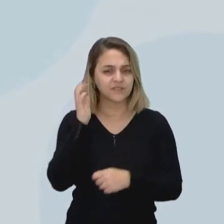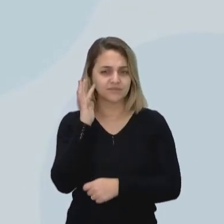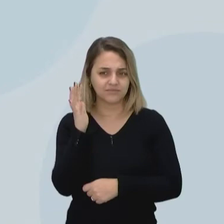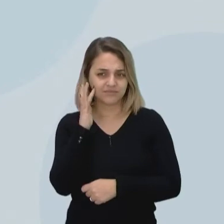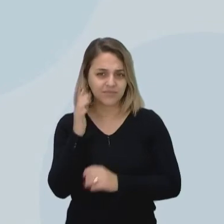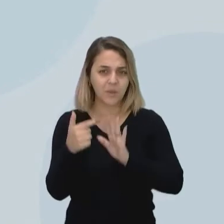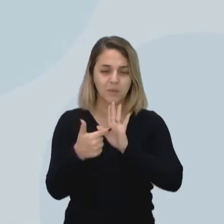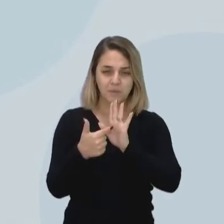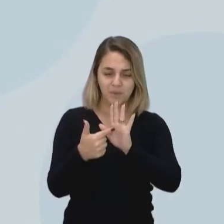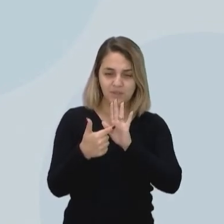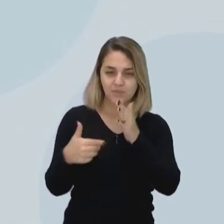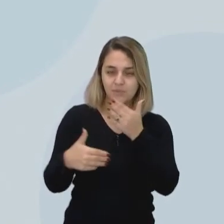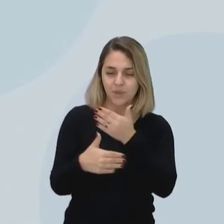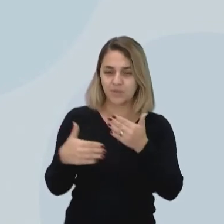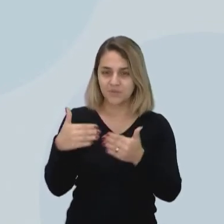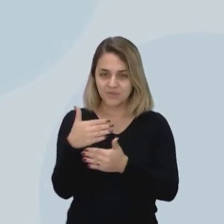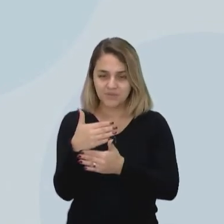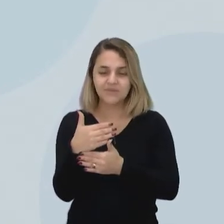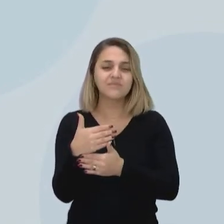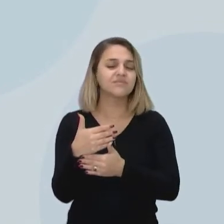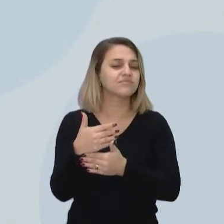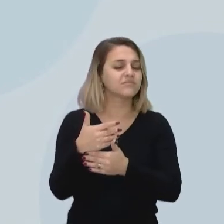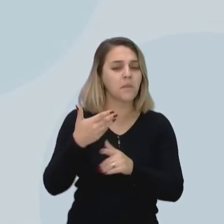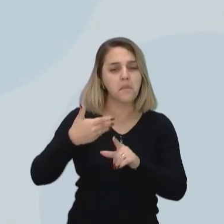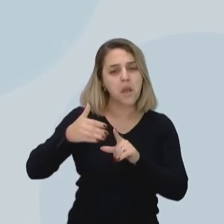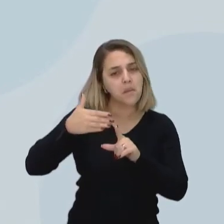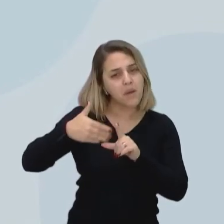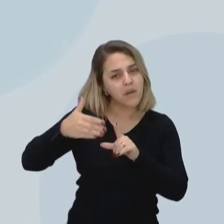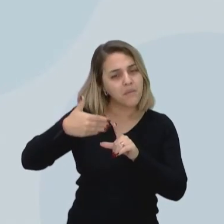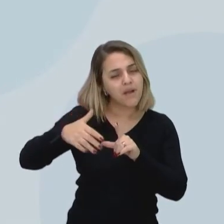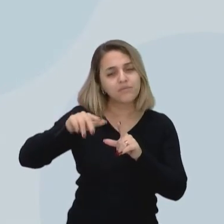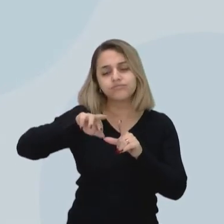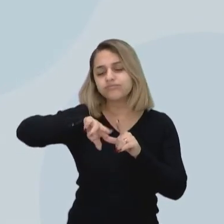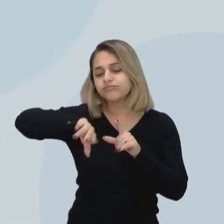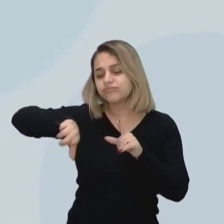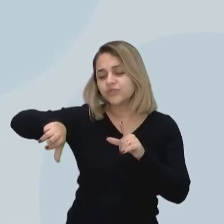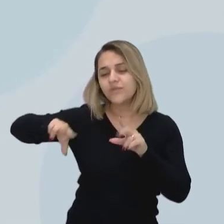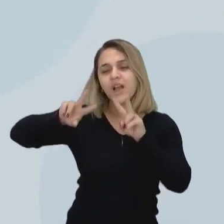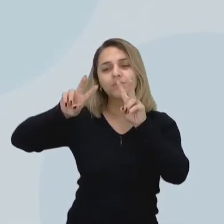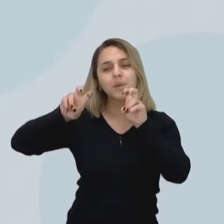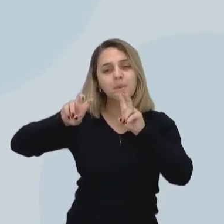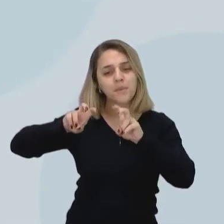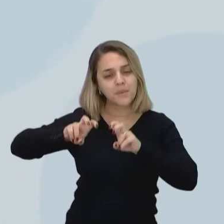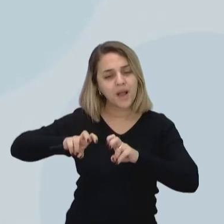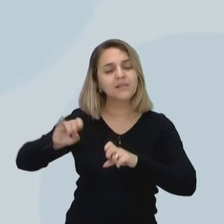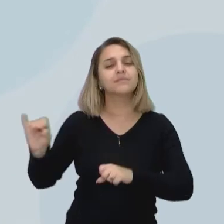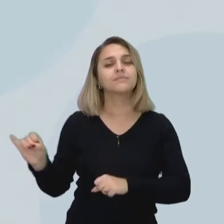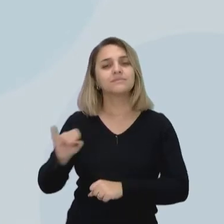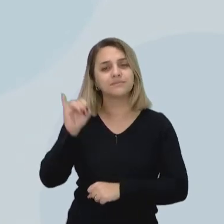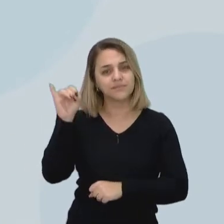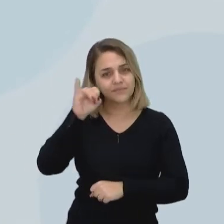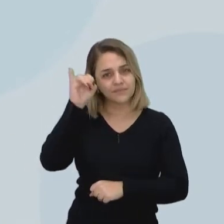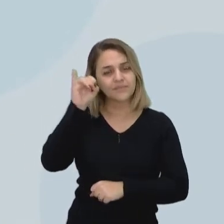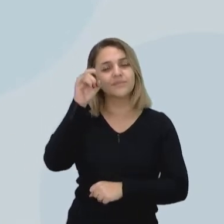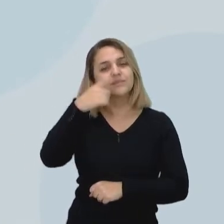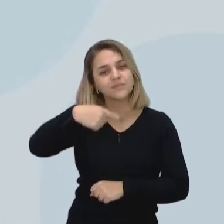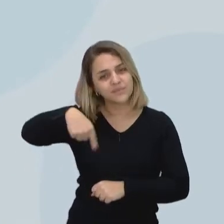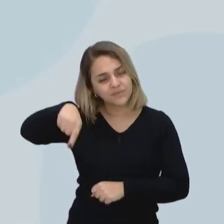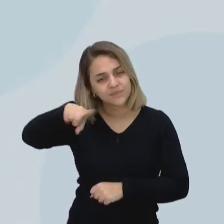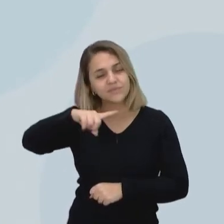mostrou aqui nos slides para vocês, vários temas, vários tópicos necessários para que